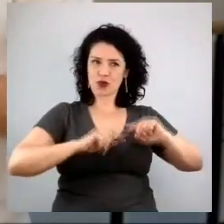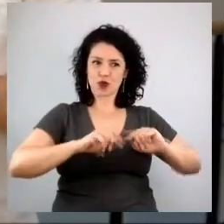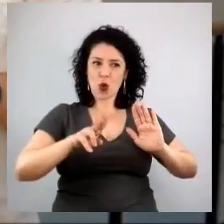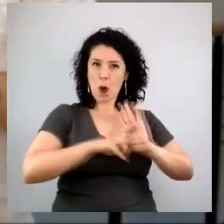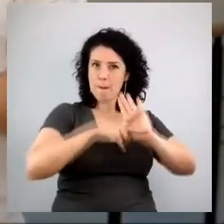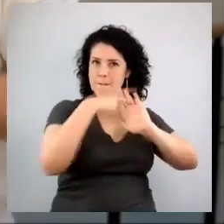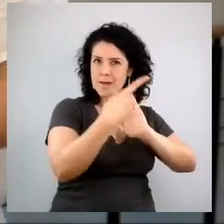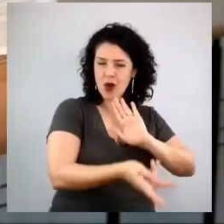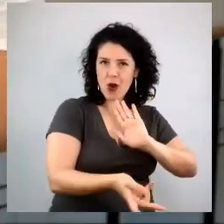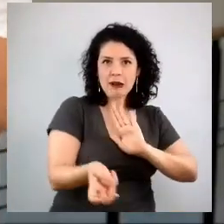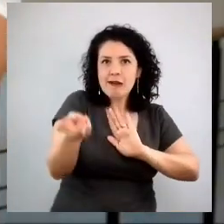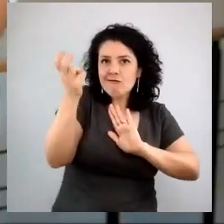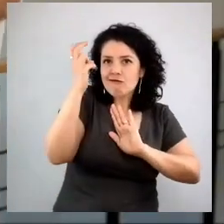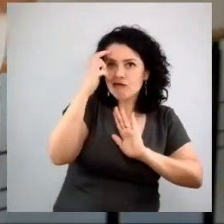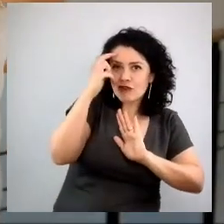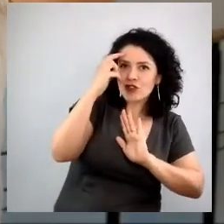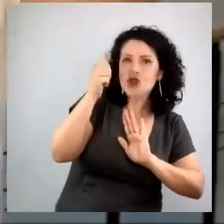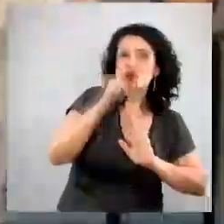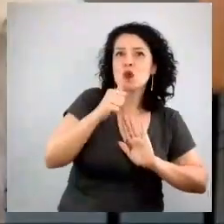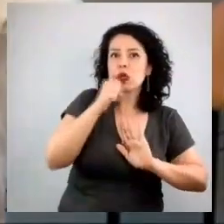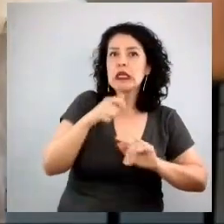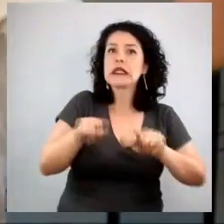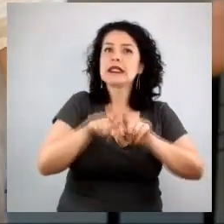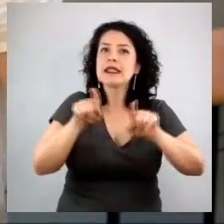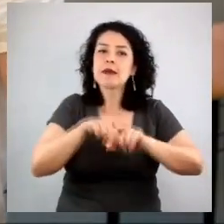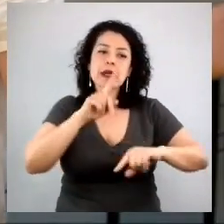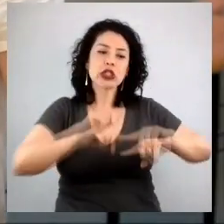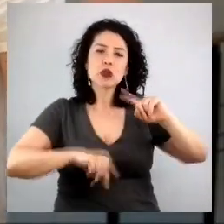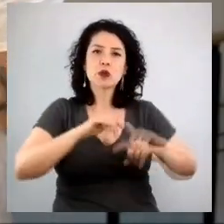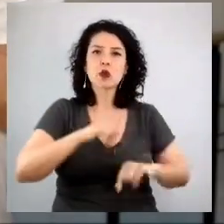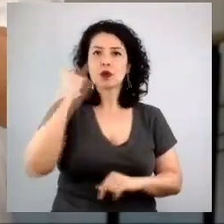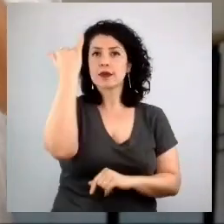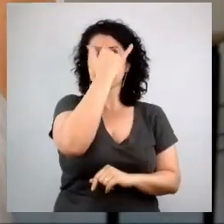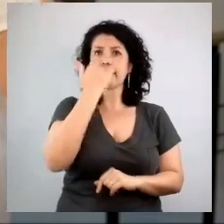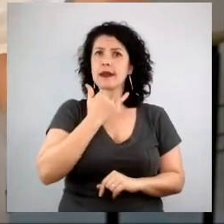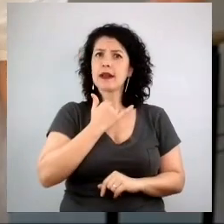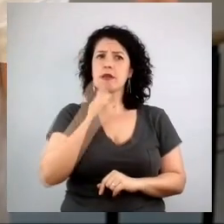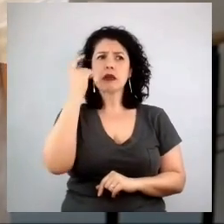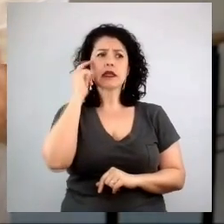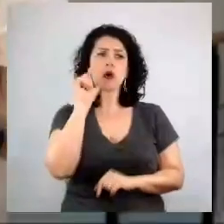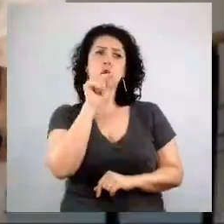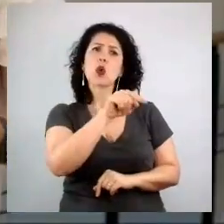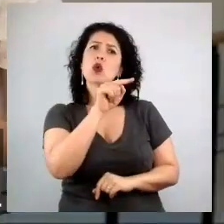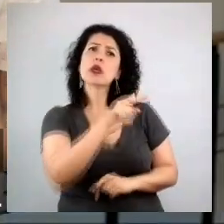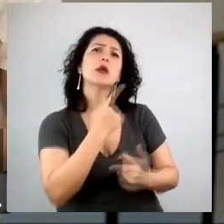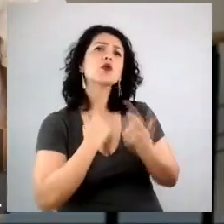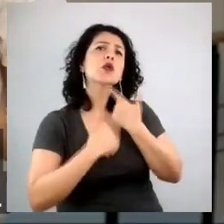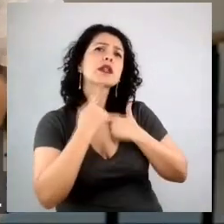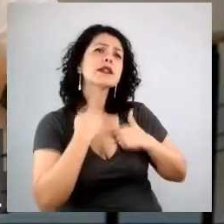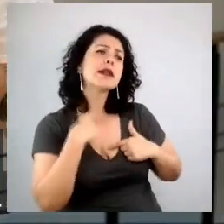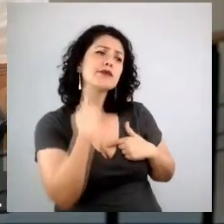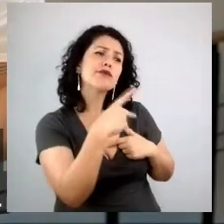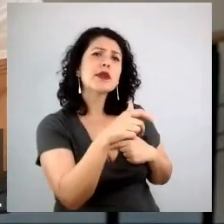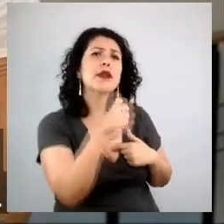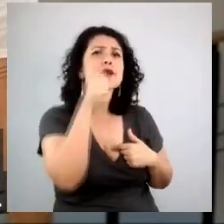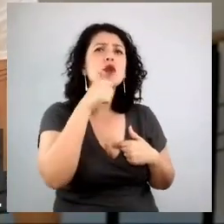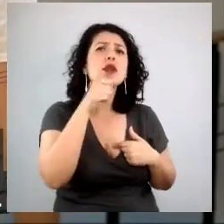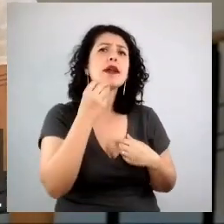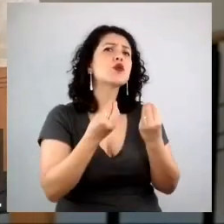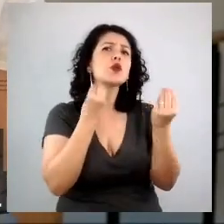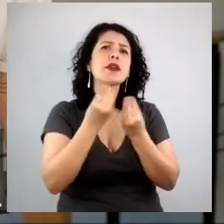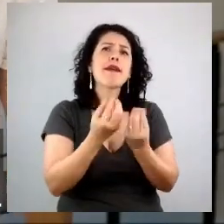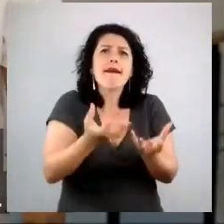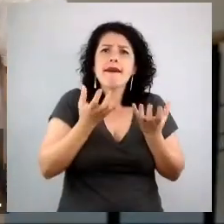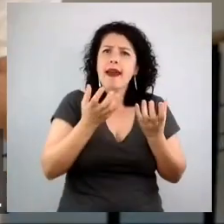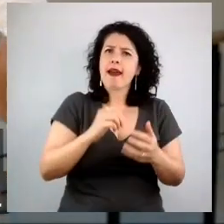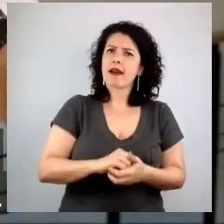beleza, entender o que vem sendo relevante para essa audiência como um todo, para essas mulheres como um todo. E a gente vai entender dinâmicas, por exemplo, como um